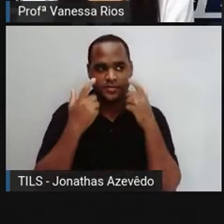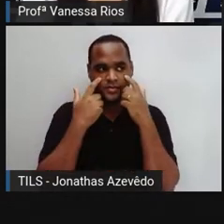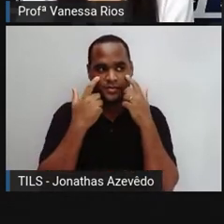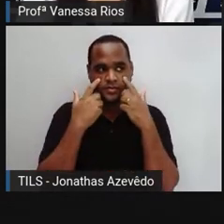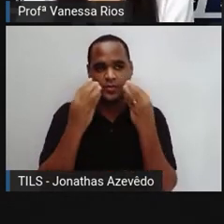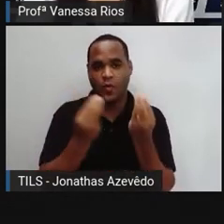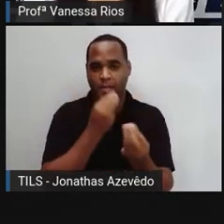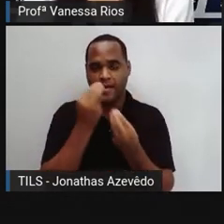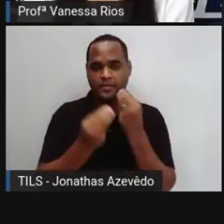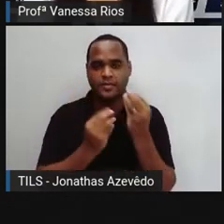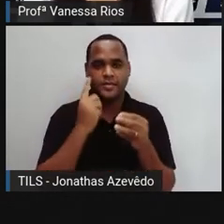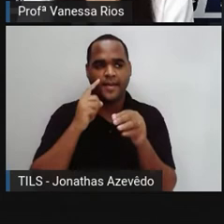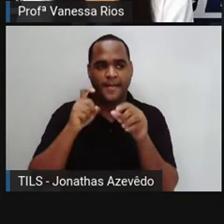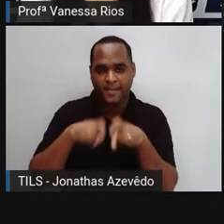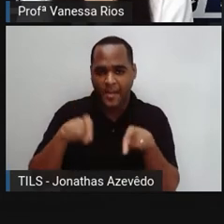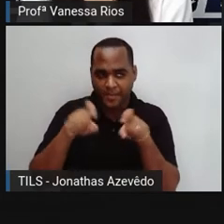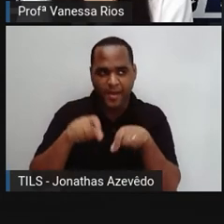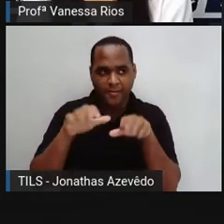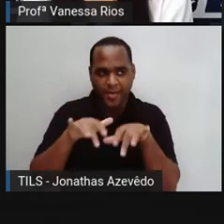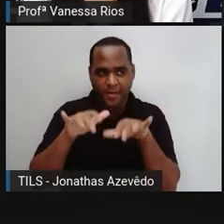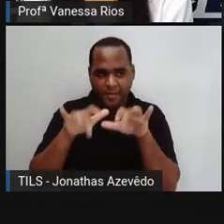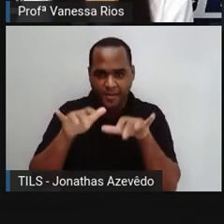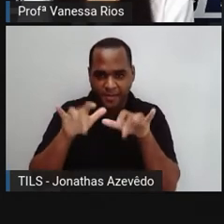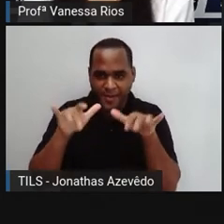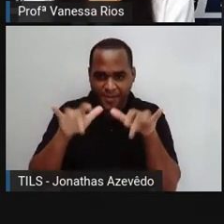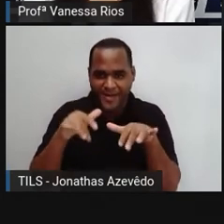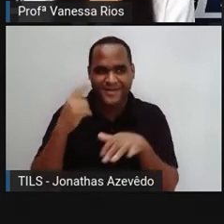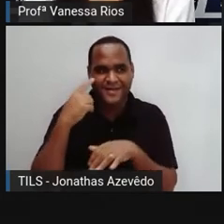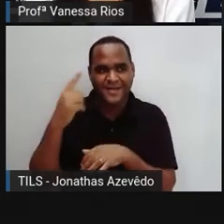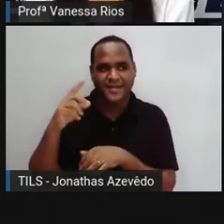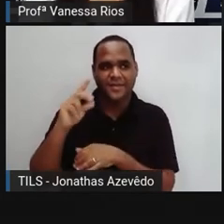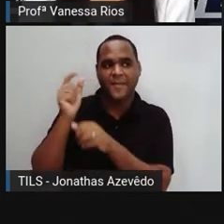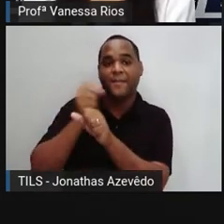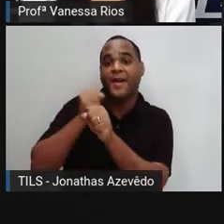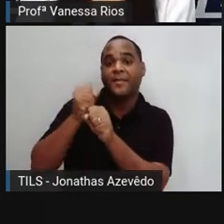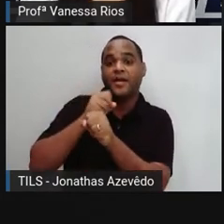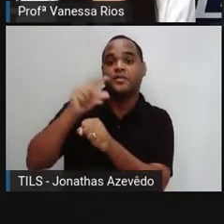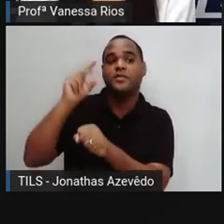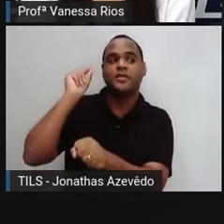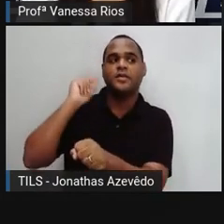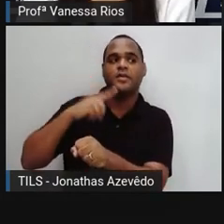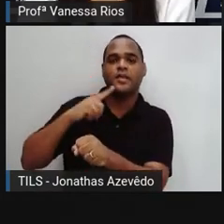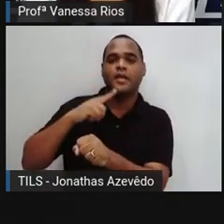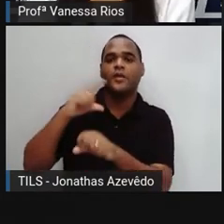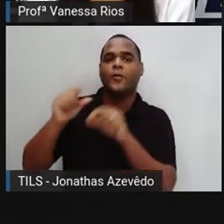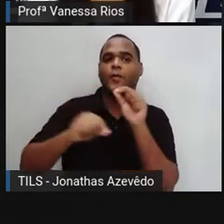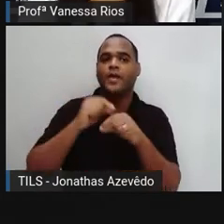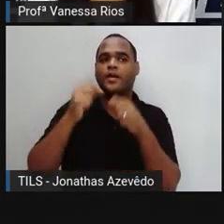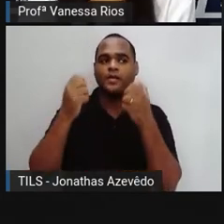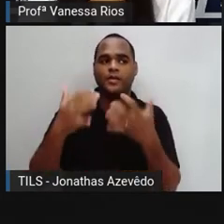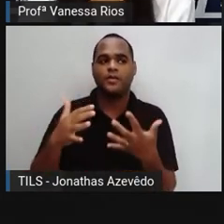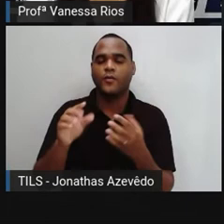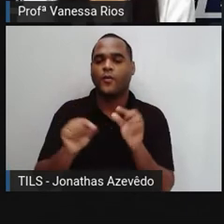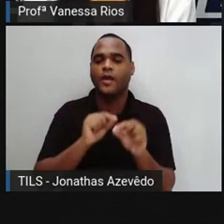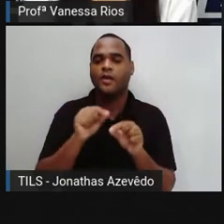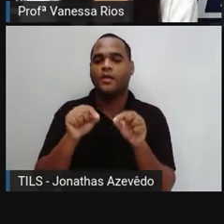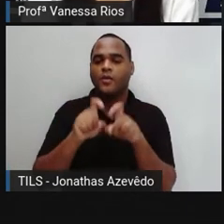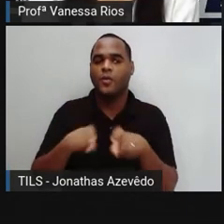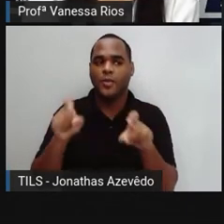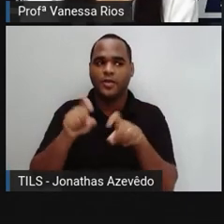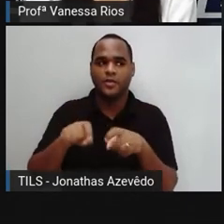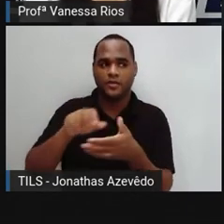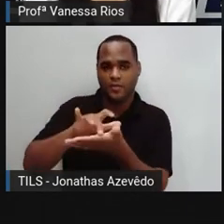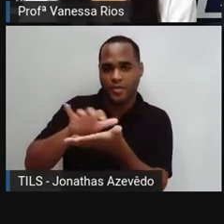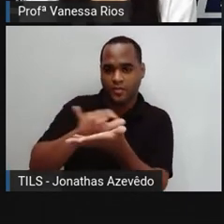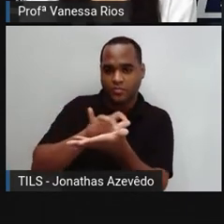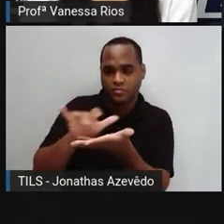uma máquina, né? De datilografia aí antiga, que precede a invenção do computador. E a gente